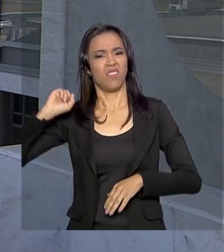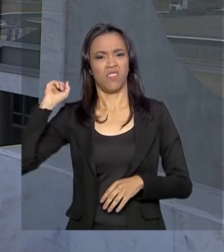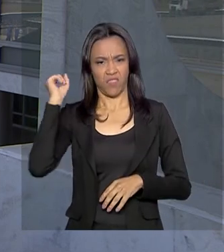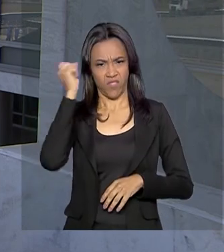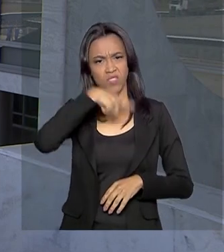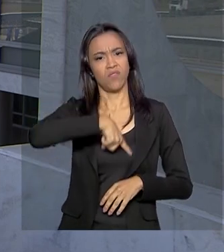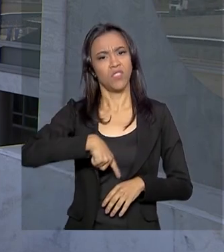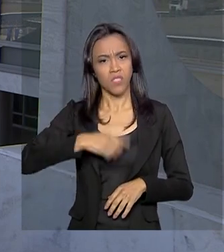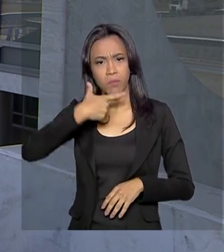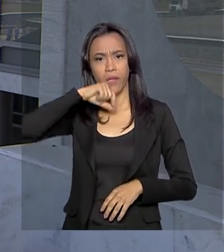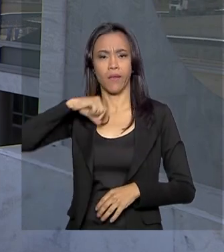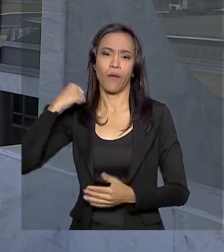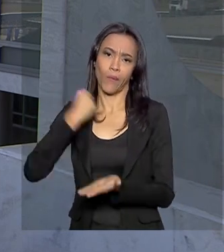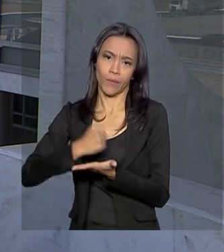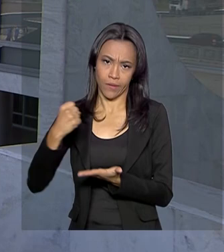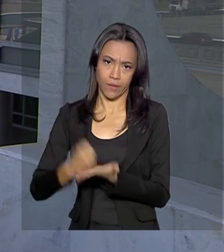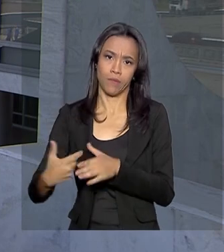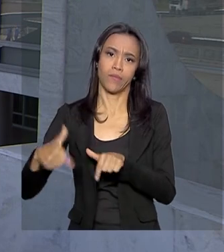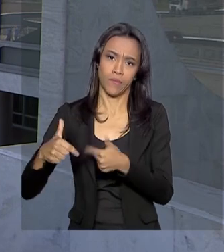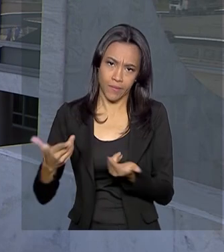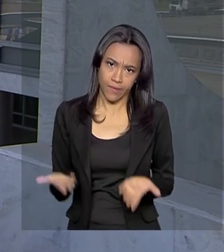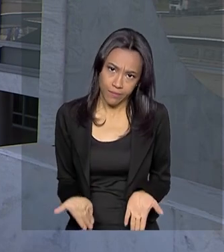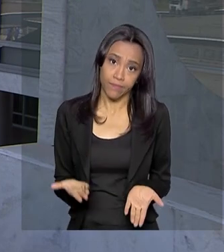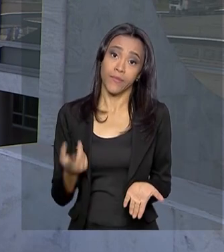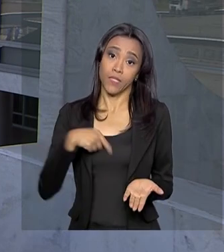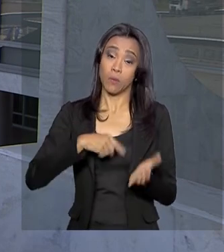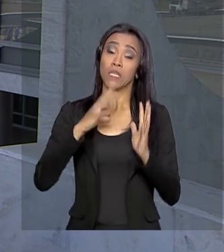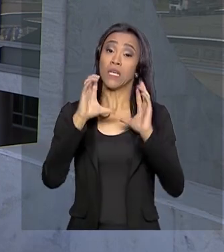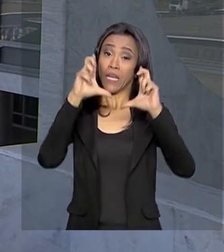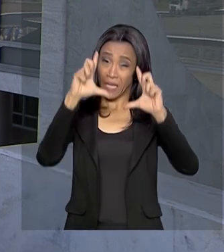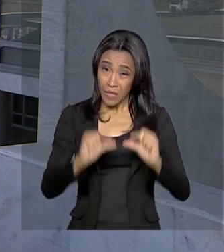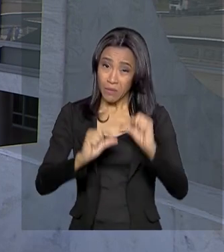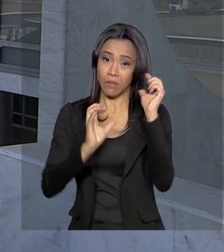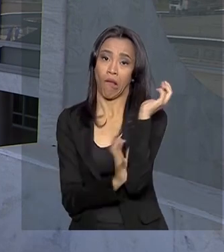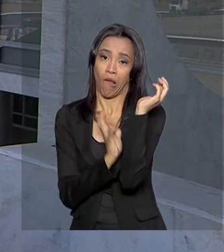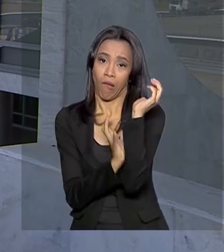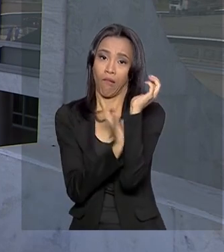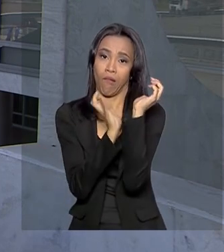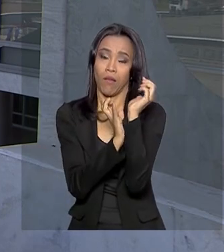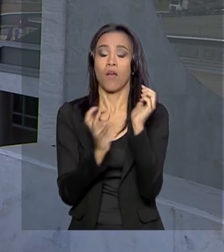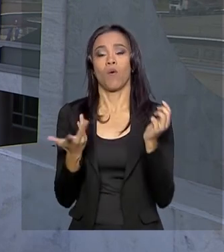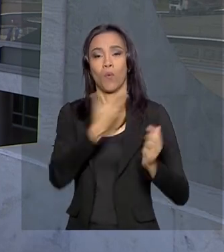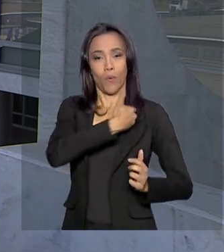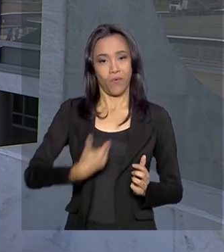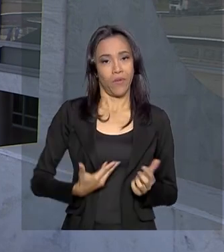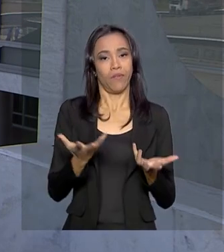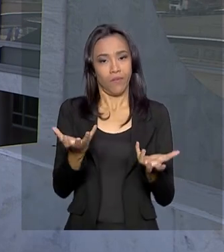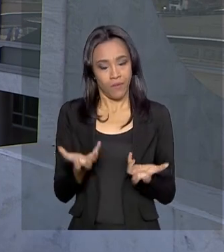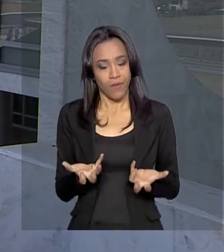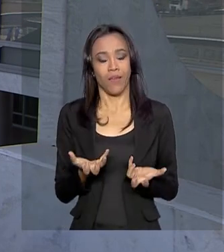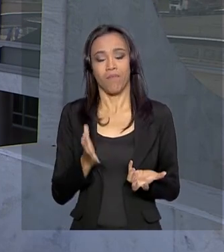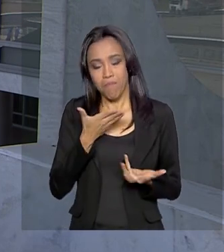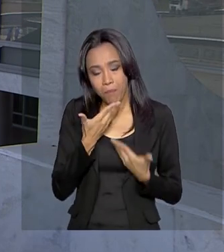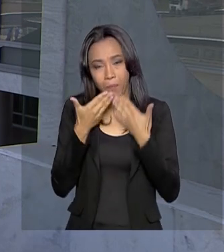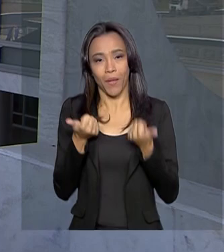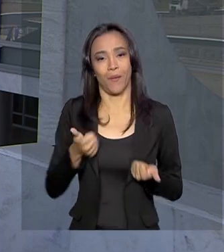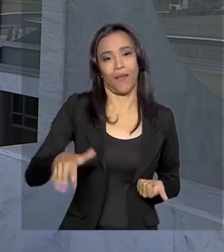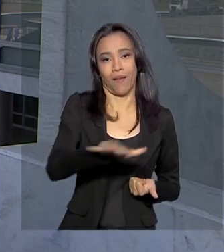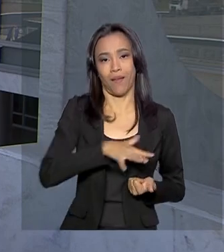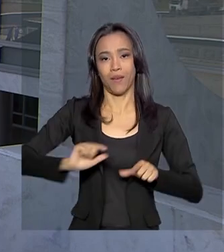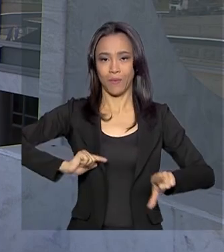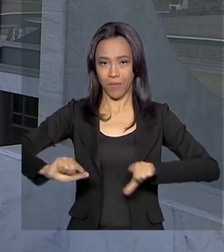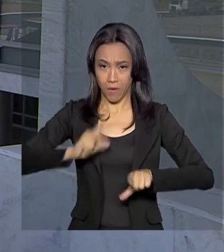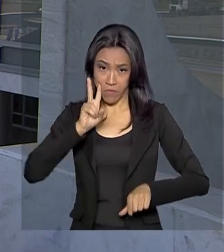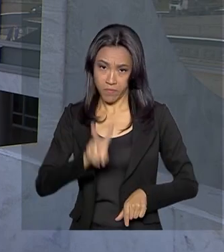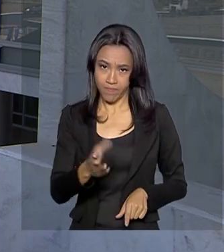empregadores aqui no Brasil. Com essa desburocratização, o governo quer modernizar o mercado de trabalho. Vamos ver a